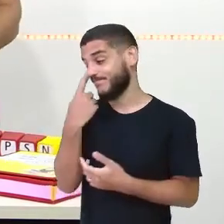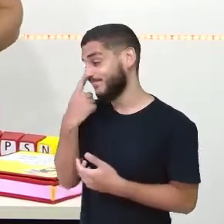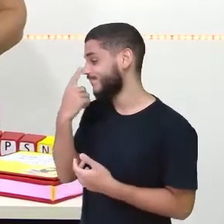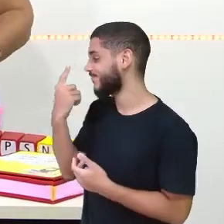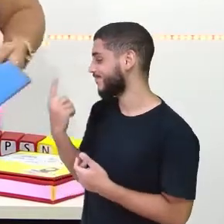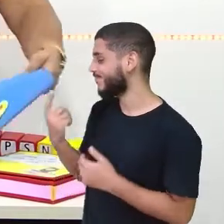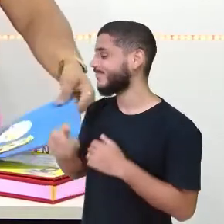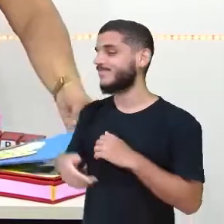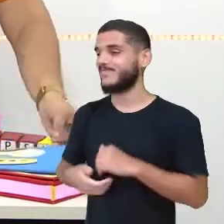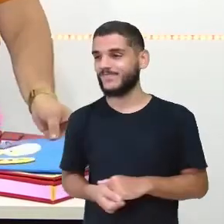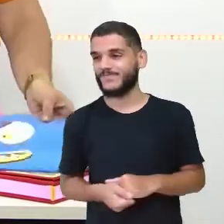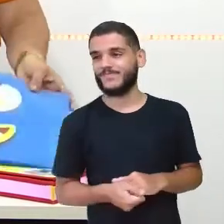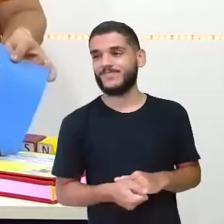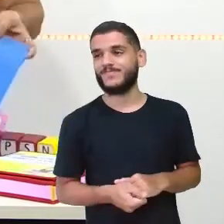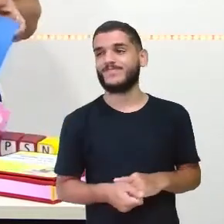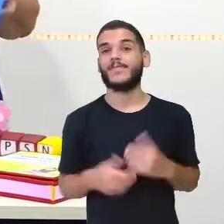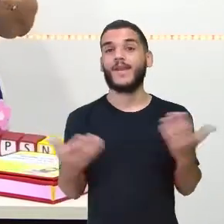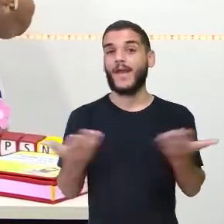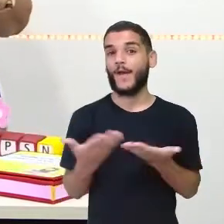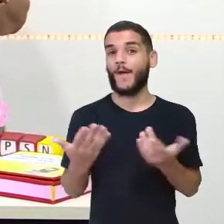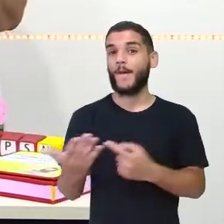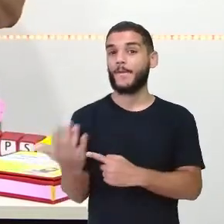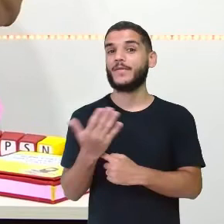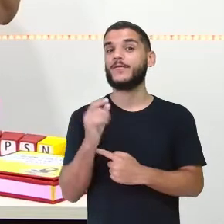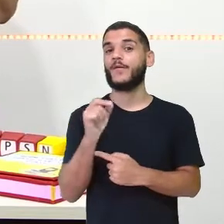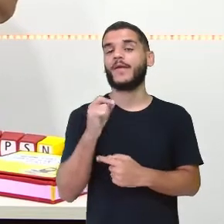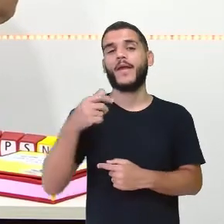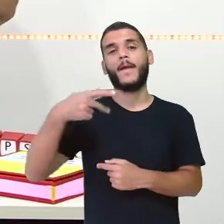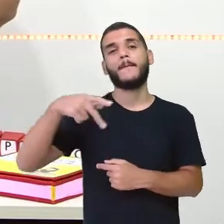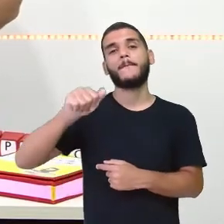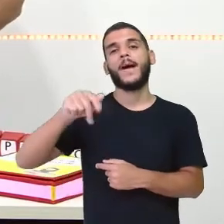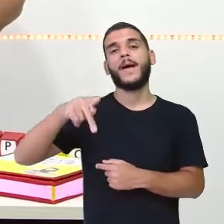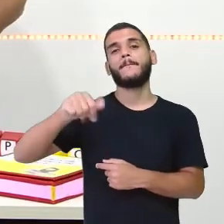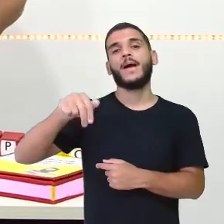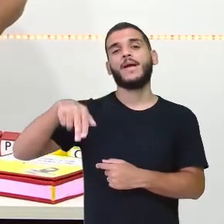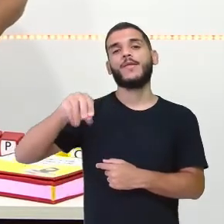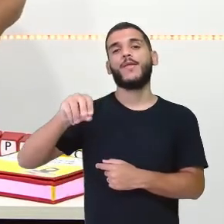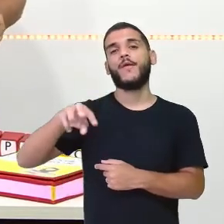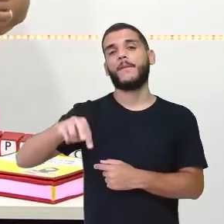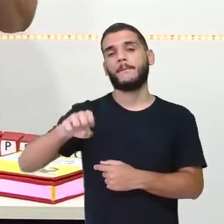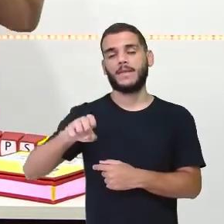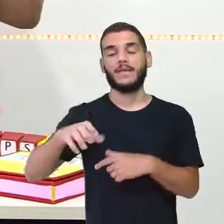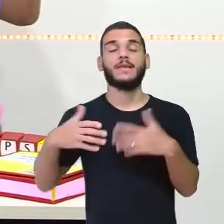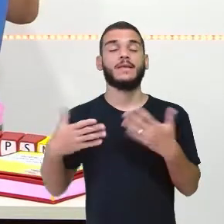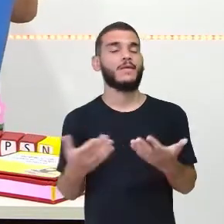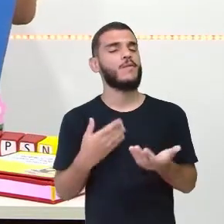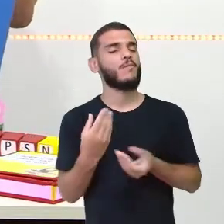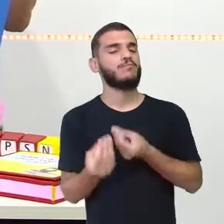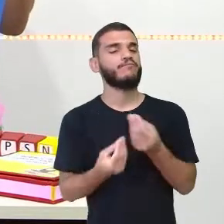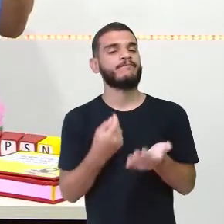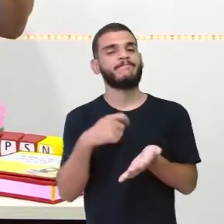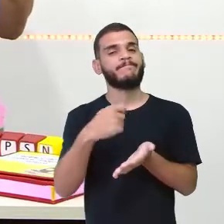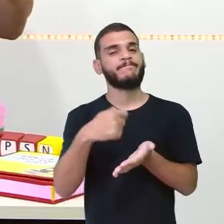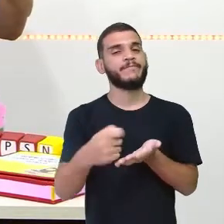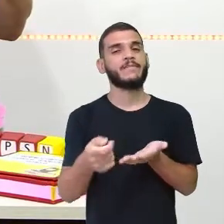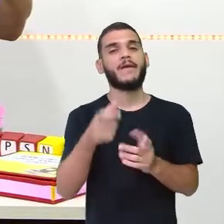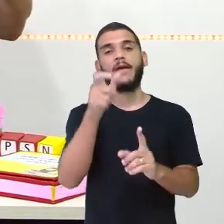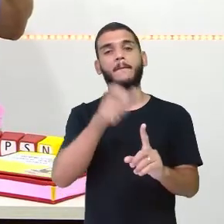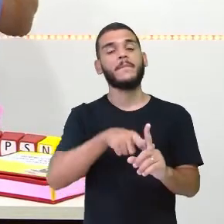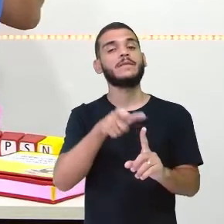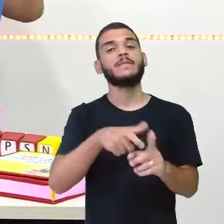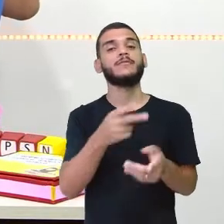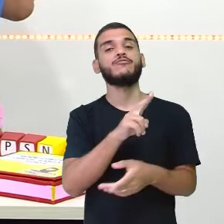ao Papa Nome, né? Como é que eu escrevo os nomes dos personagens?